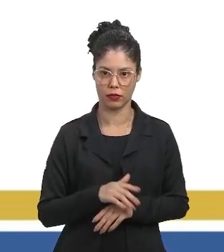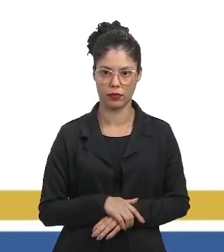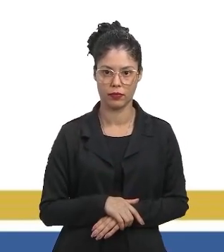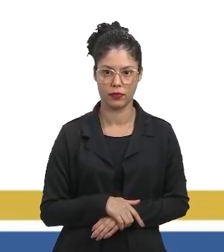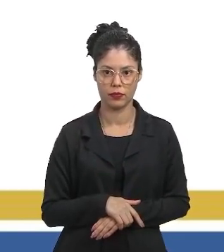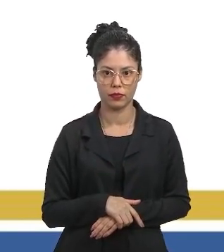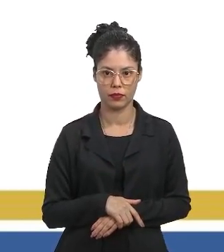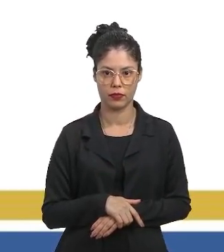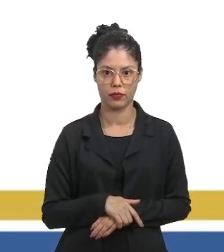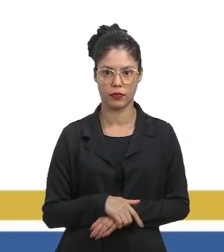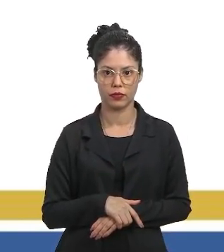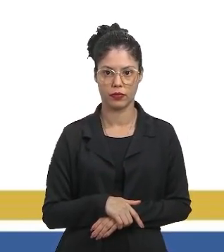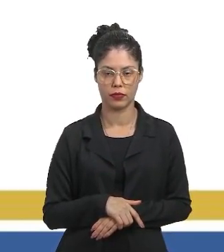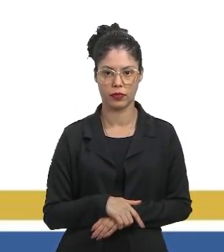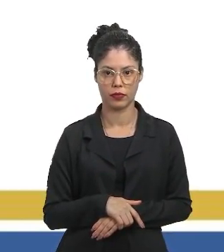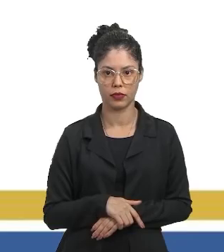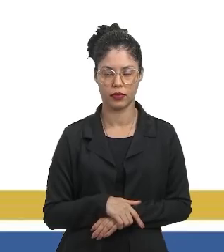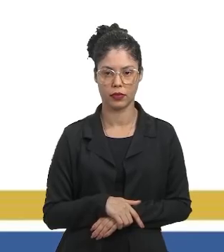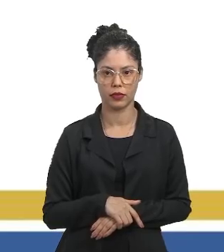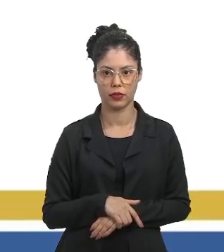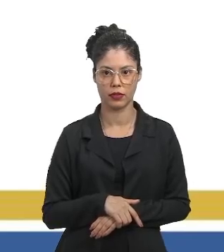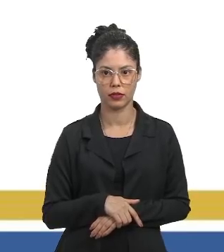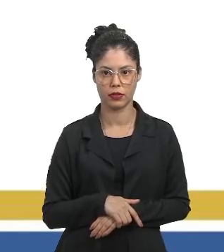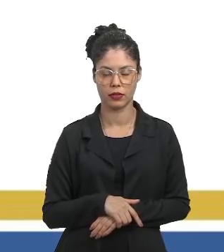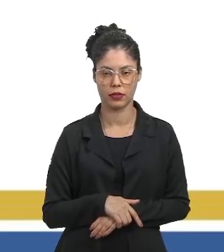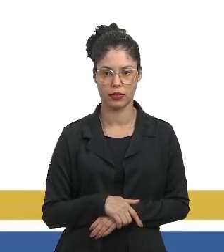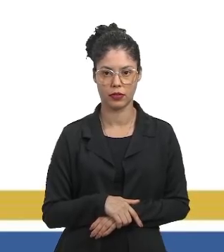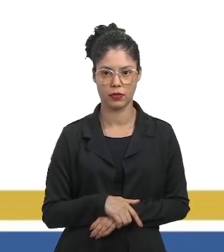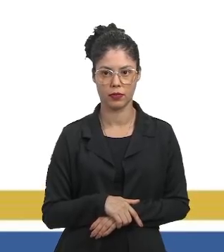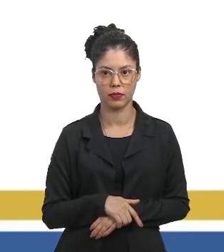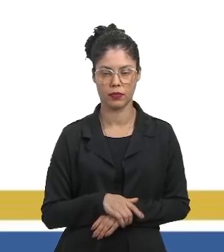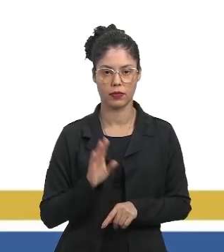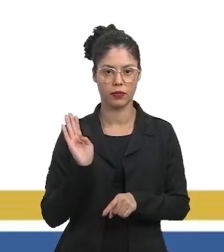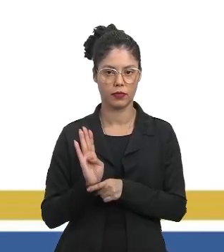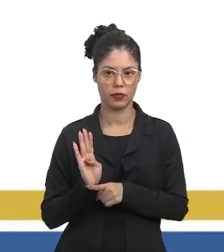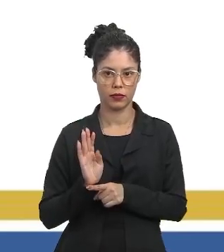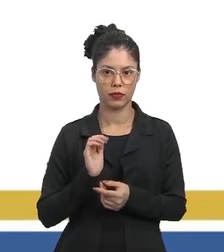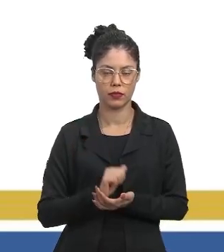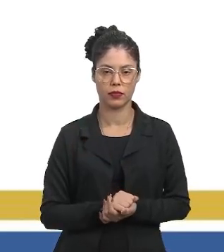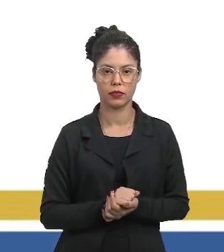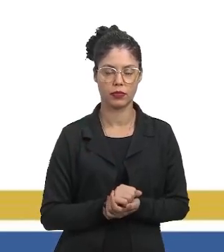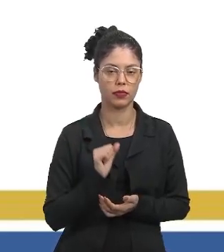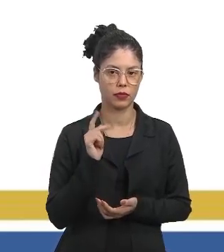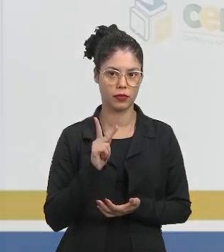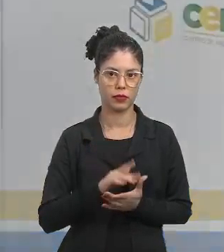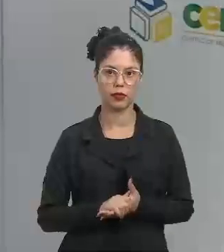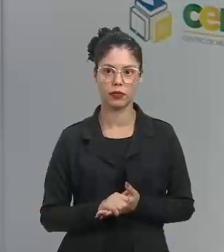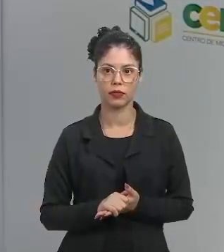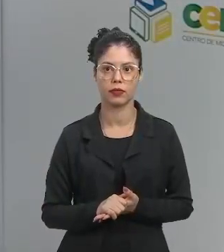B. Ok?